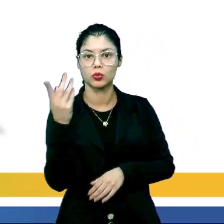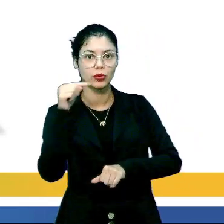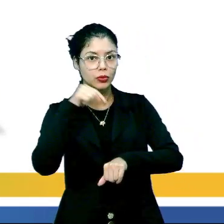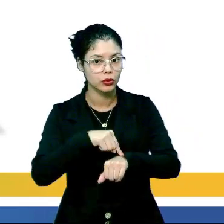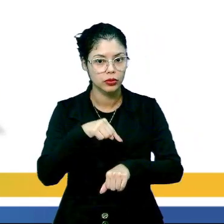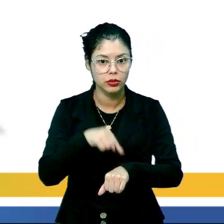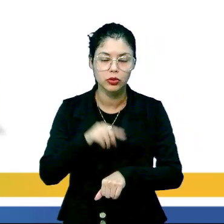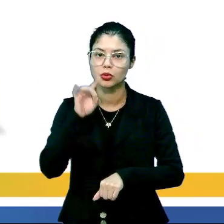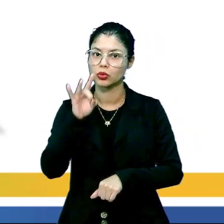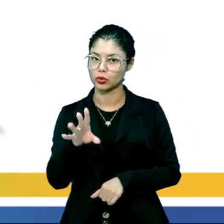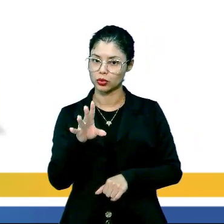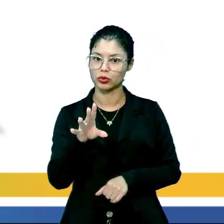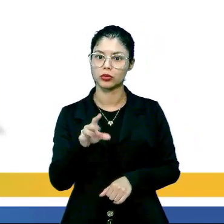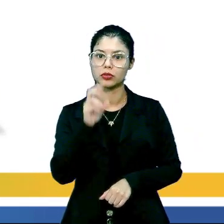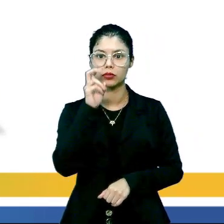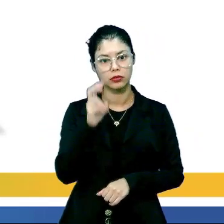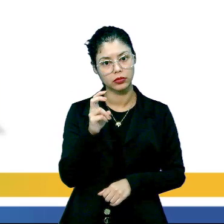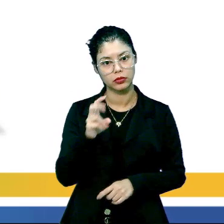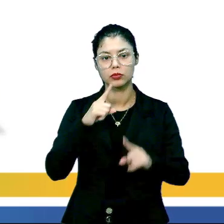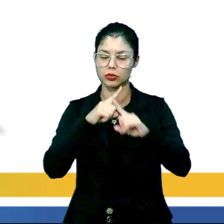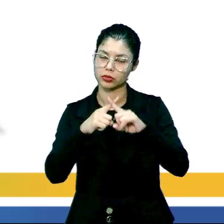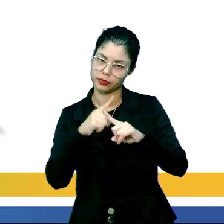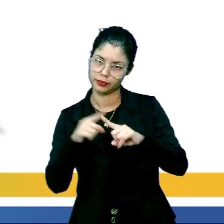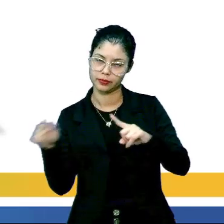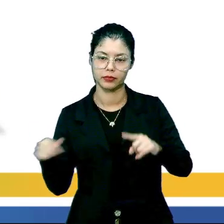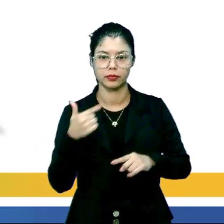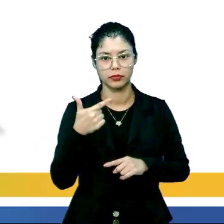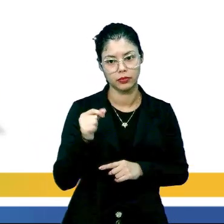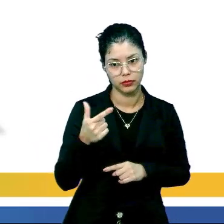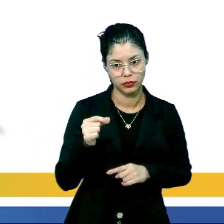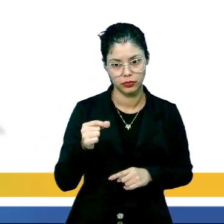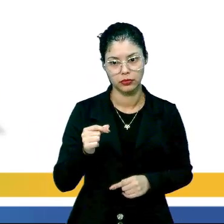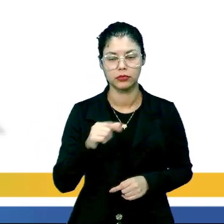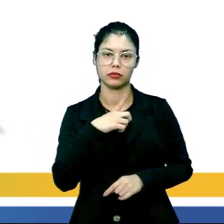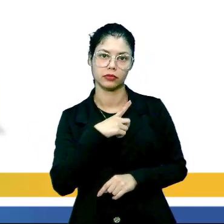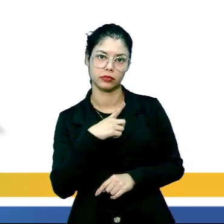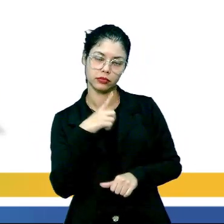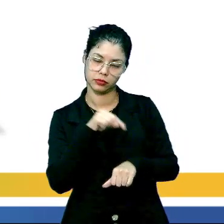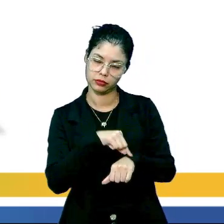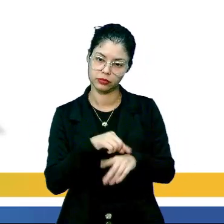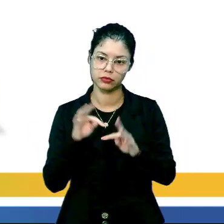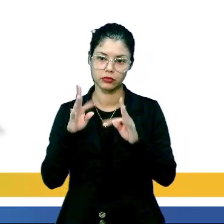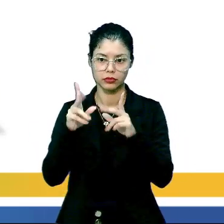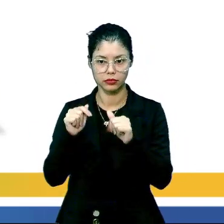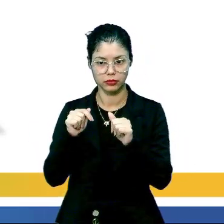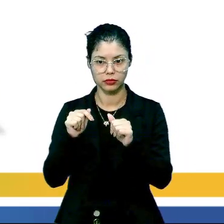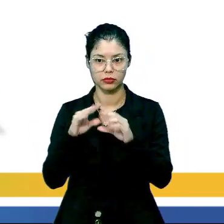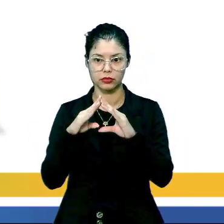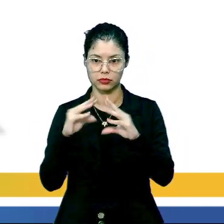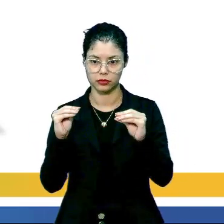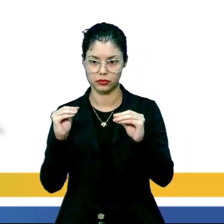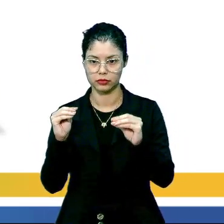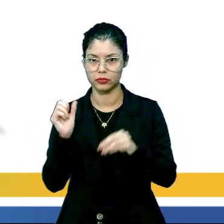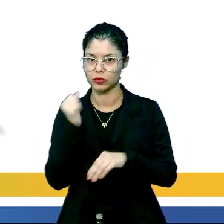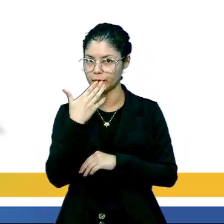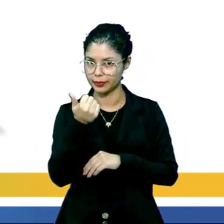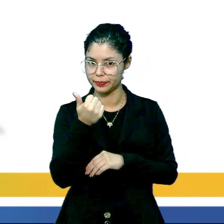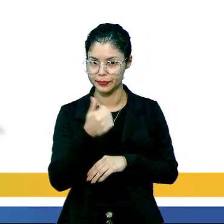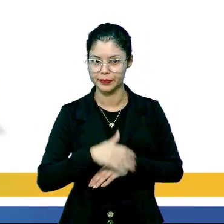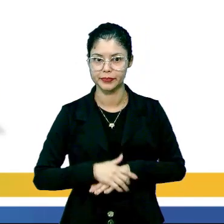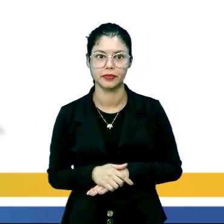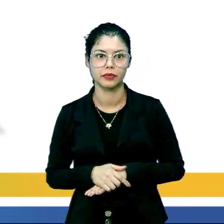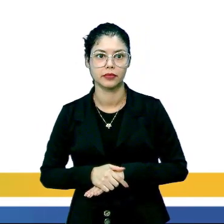tempo, era só a gente pegar esse 5 e multiplicar ali por 20, né? E aí, eu teria o tempo total de desintegração. Beleza?